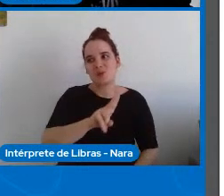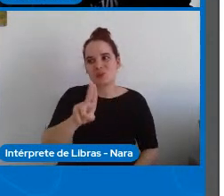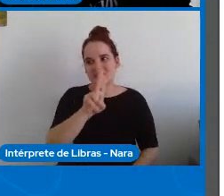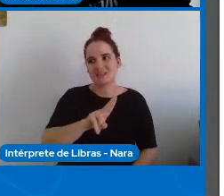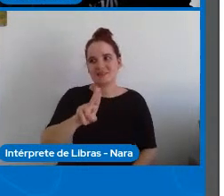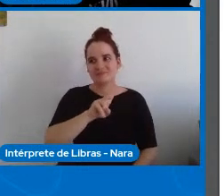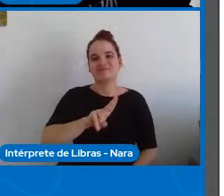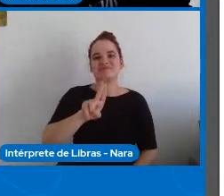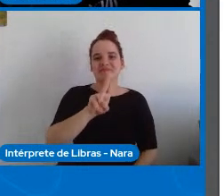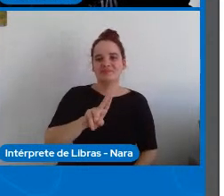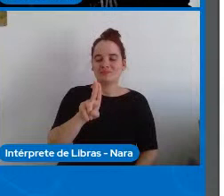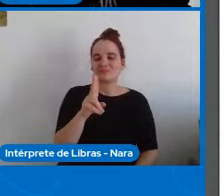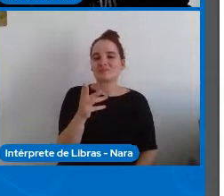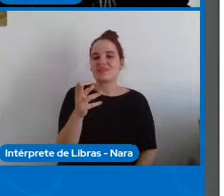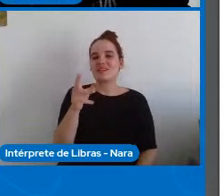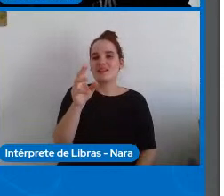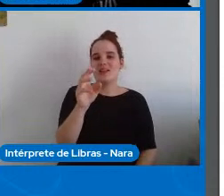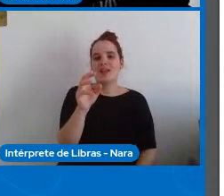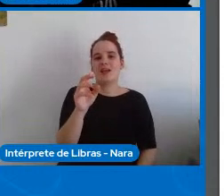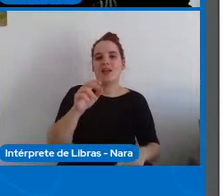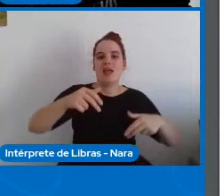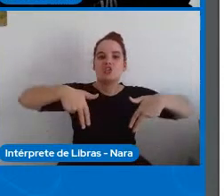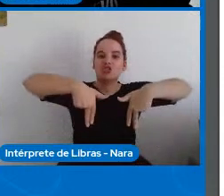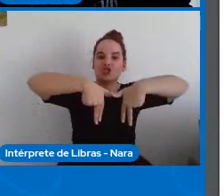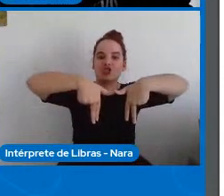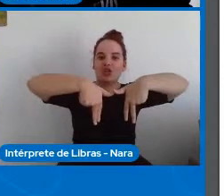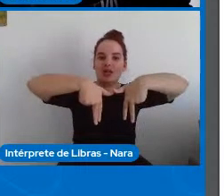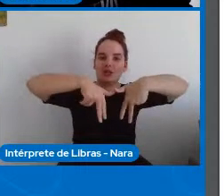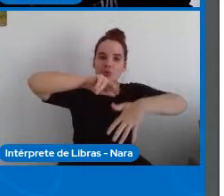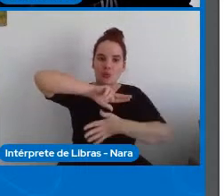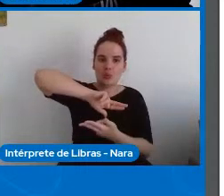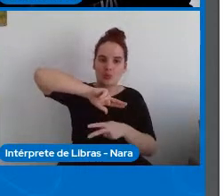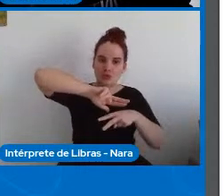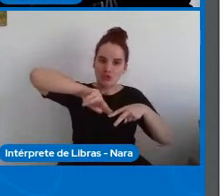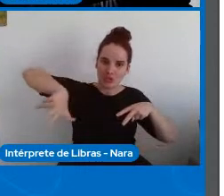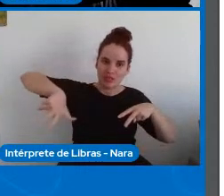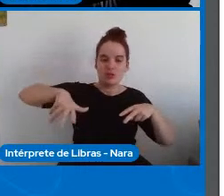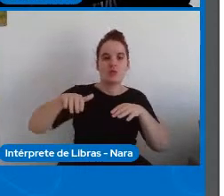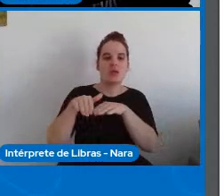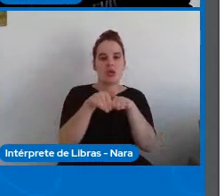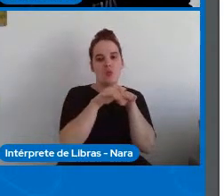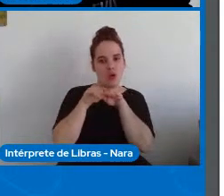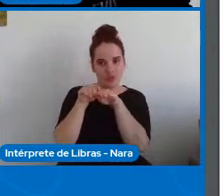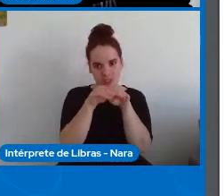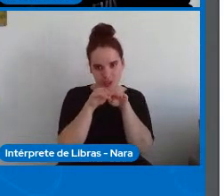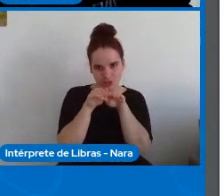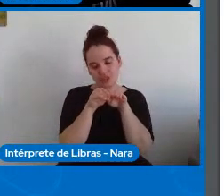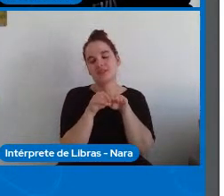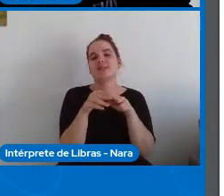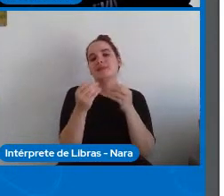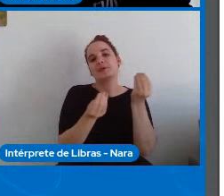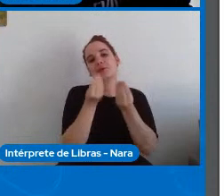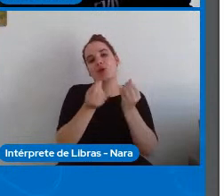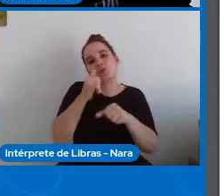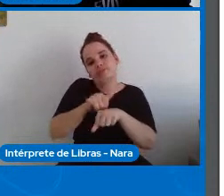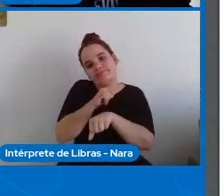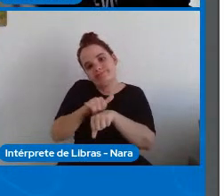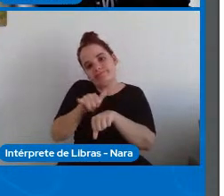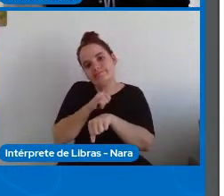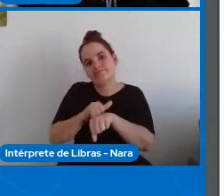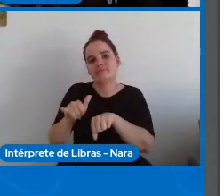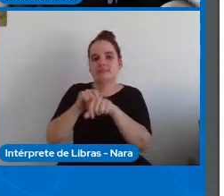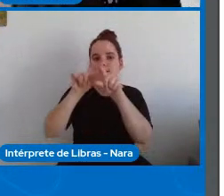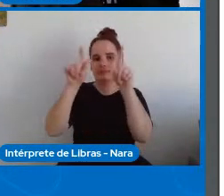para a meta 5B que é aumentar o uso de tecnologia de base em particular as tecnologias de informação e comunicação